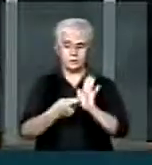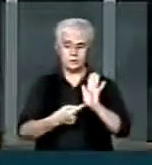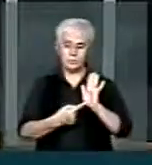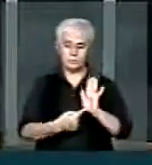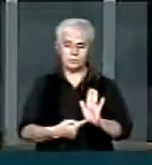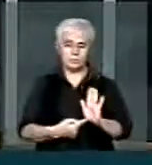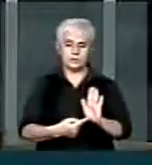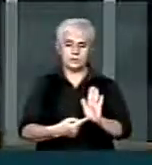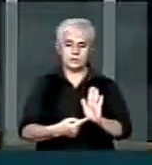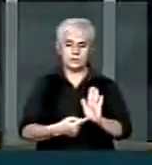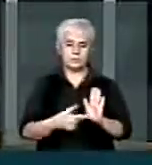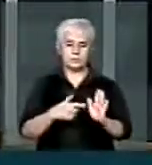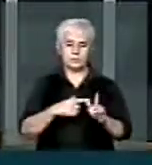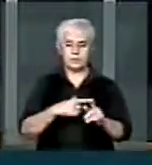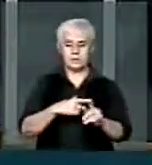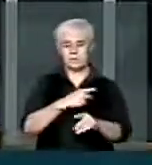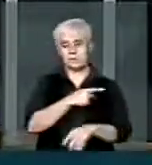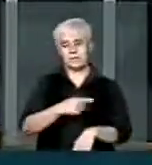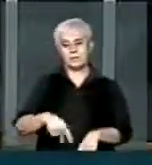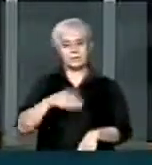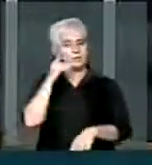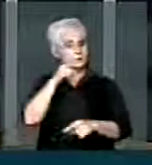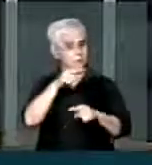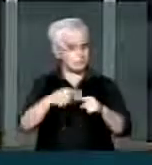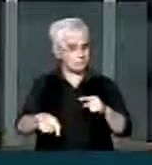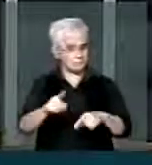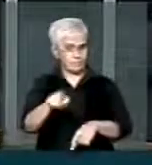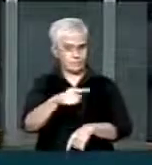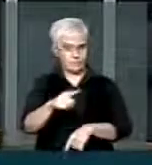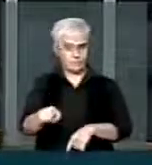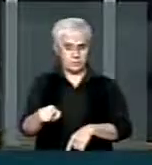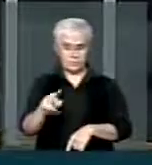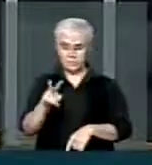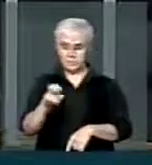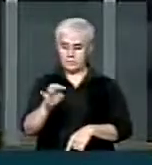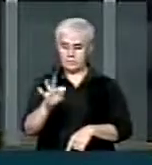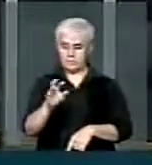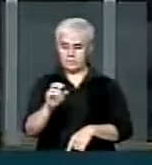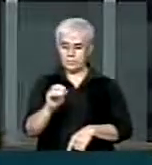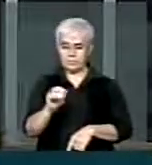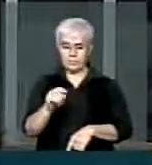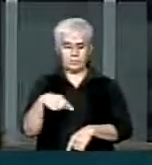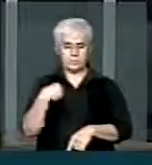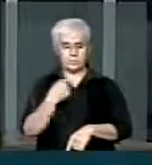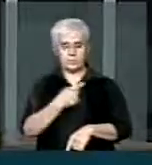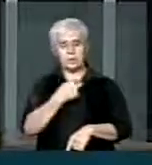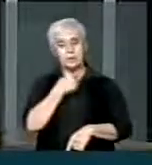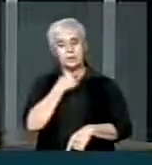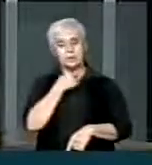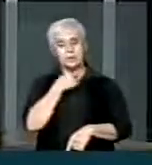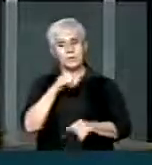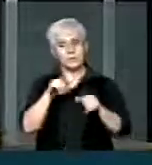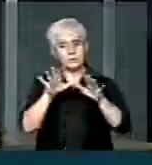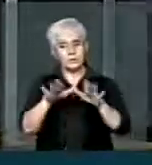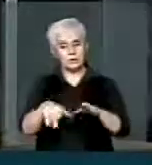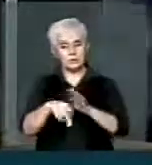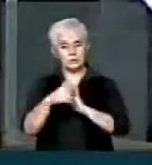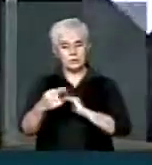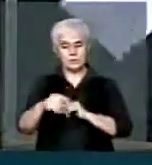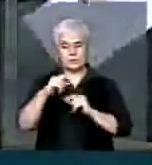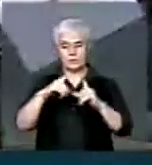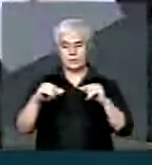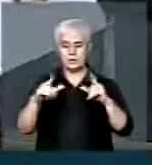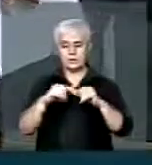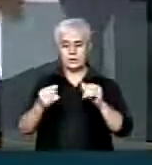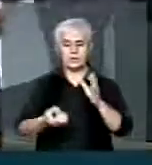vetado pela Presidente Dilma. A gente não pode deixar ou manter aqui em Brasília a